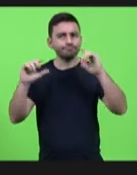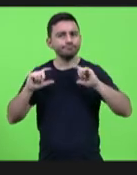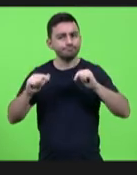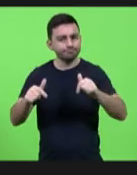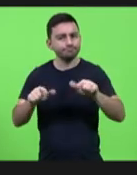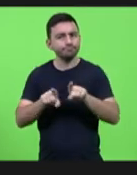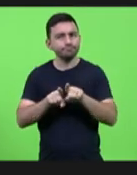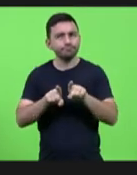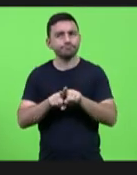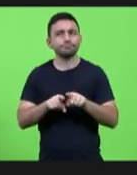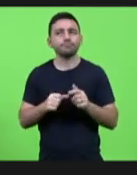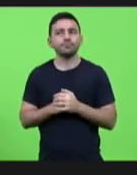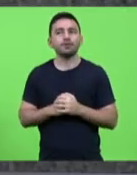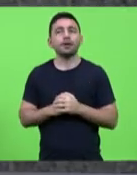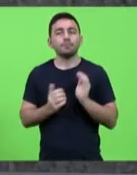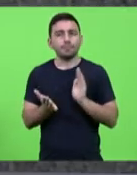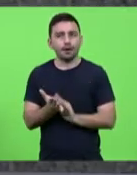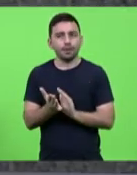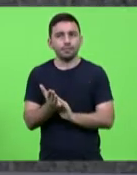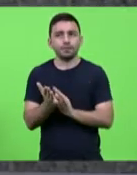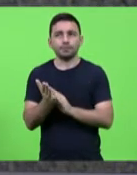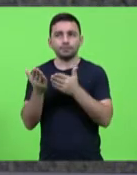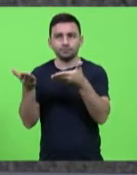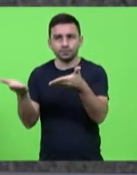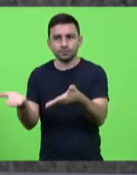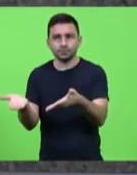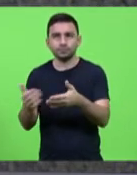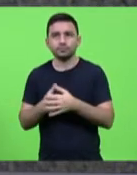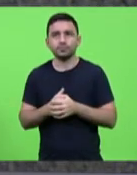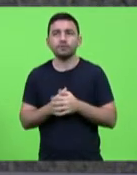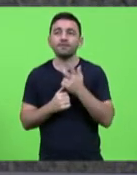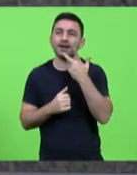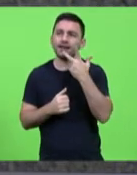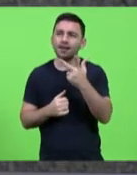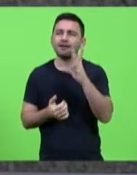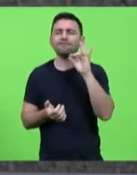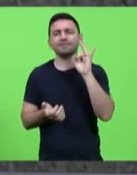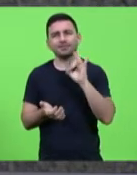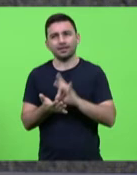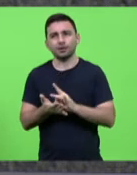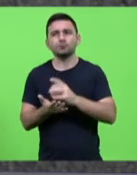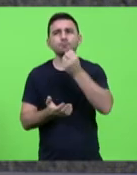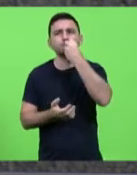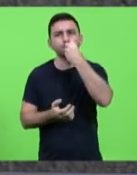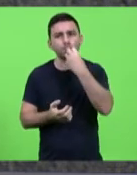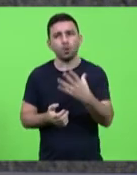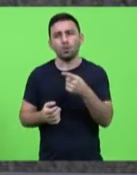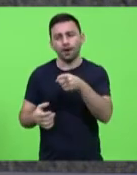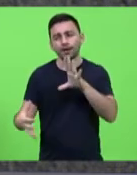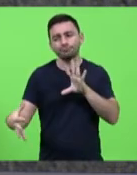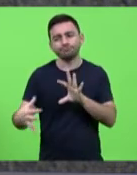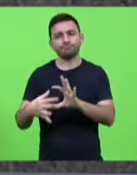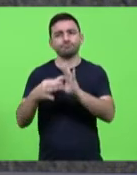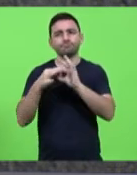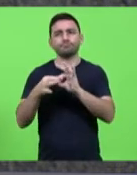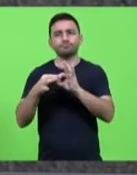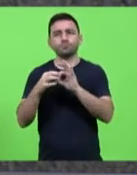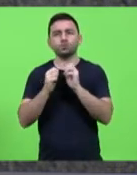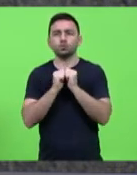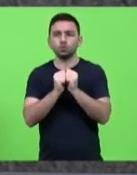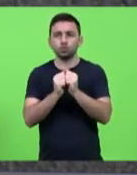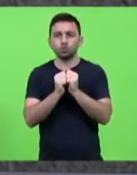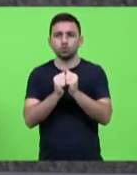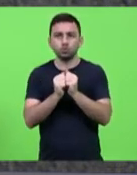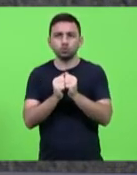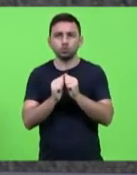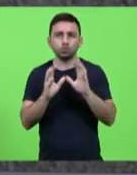eu quero parabenizá-la e dizer que é muito bom tê-la também como uma grande aliada junto com os demais